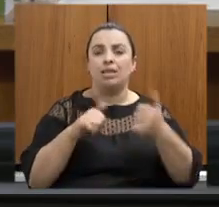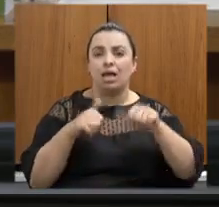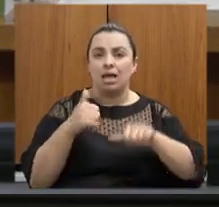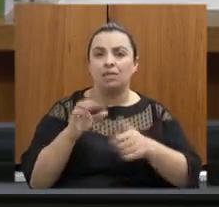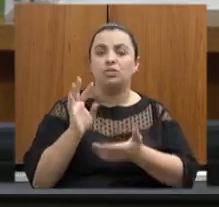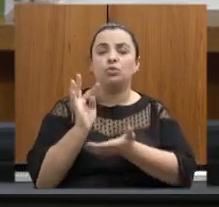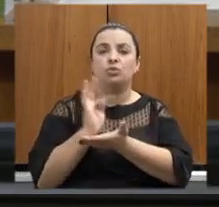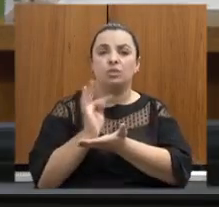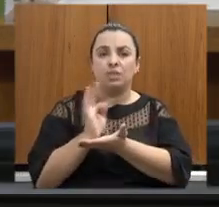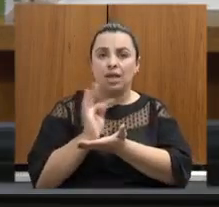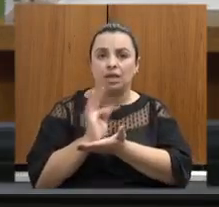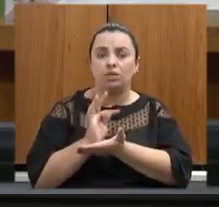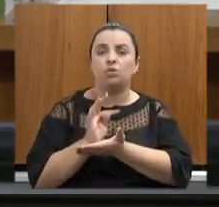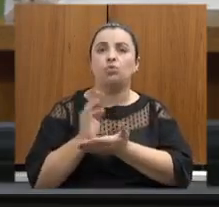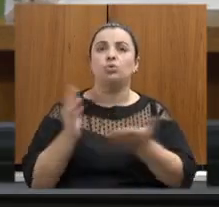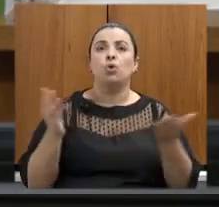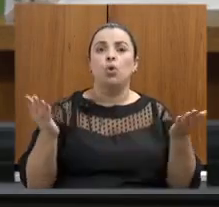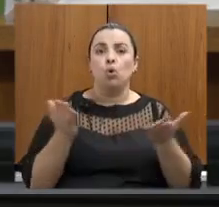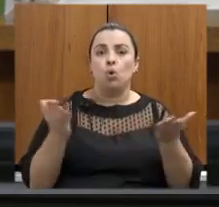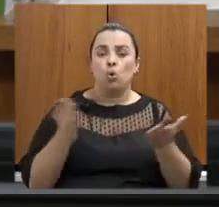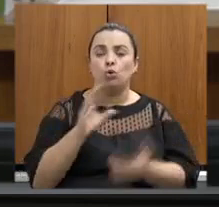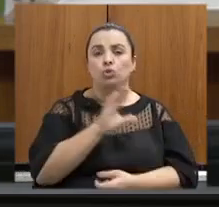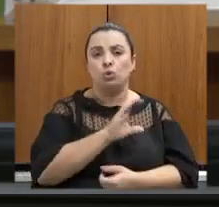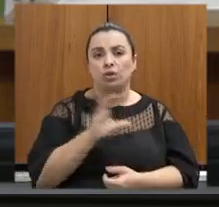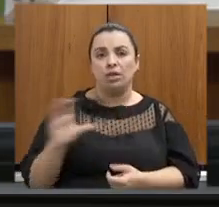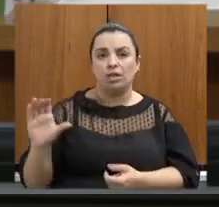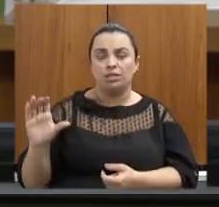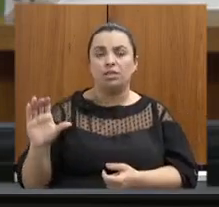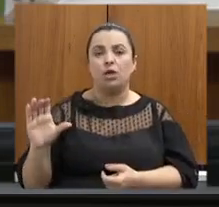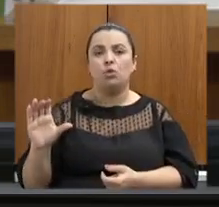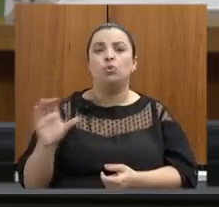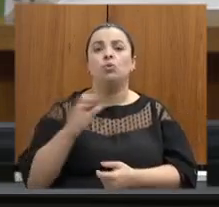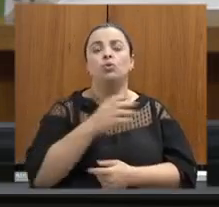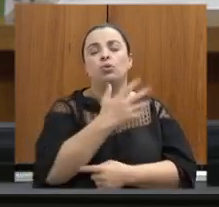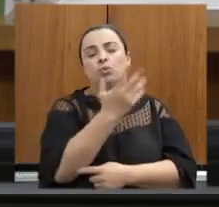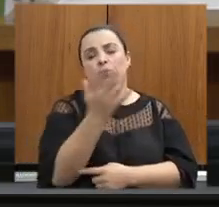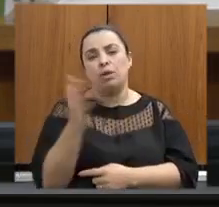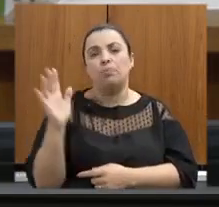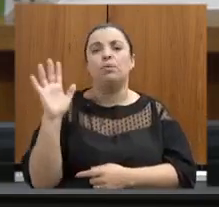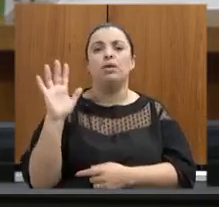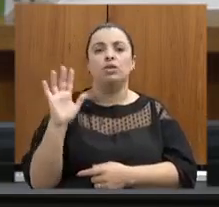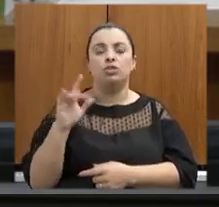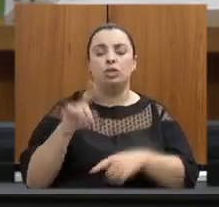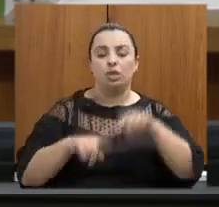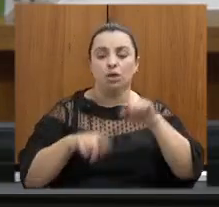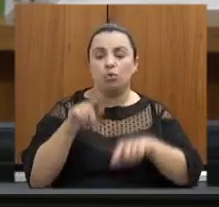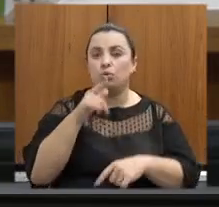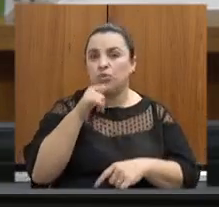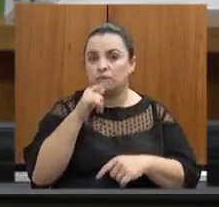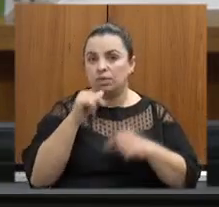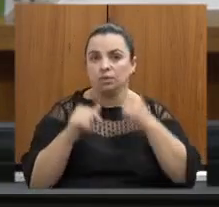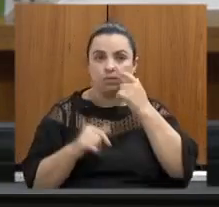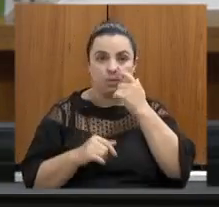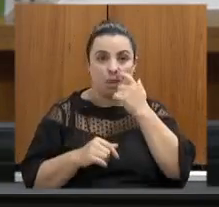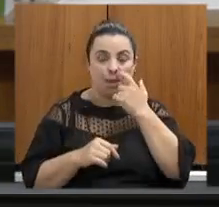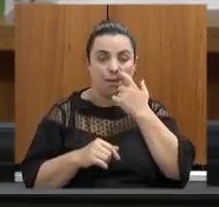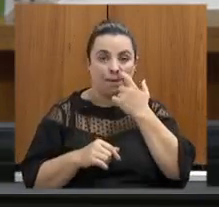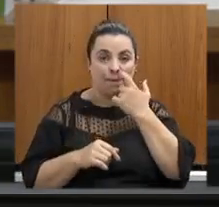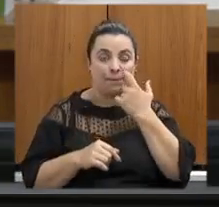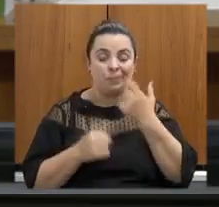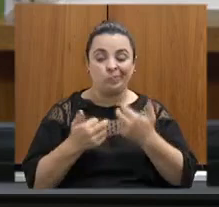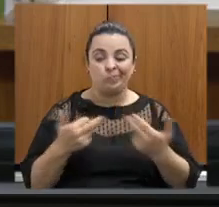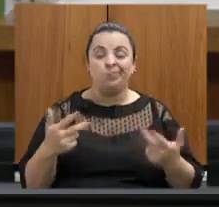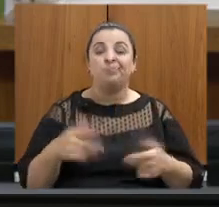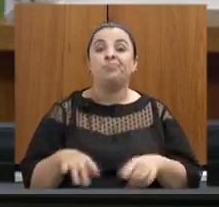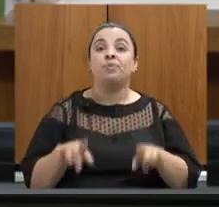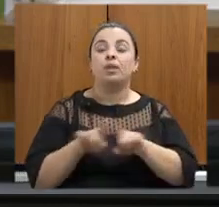hoje a nossa coordenação do sistema estadual de meio ambiente e recursos hídricos reforçar também que todas as informações que nós